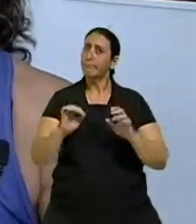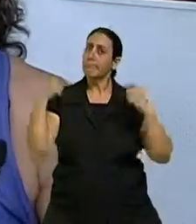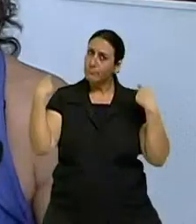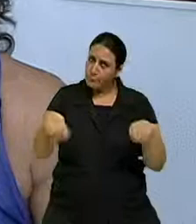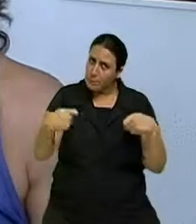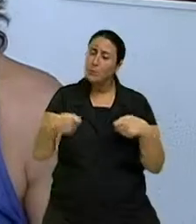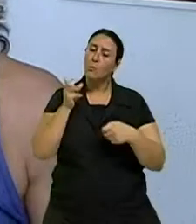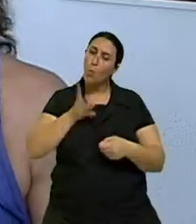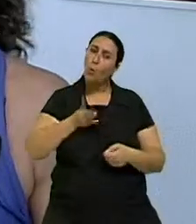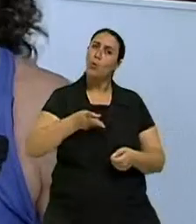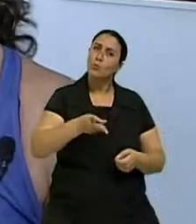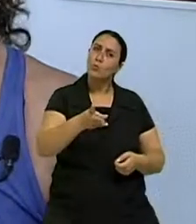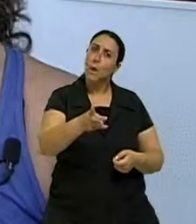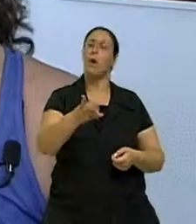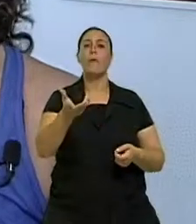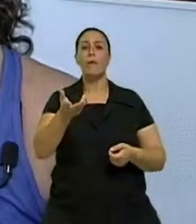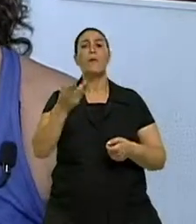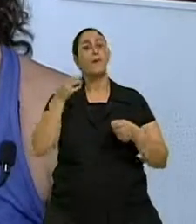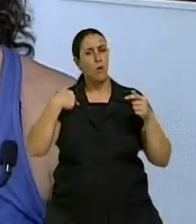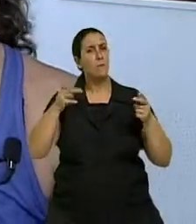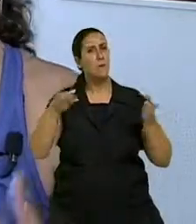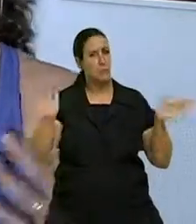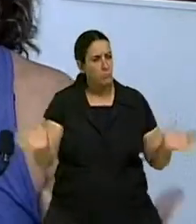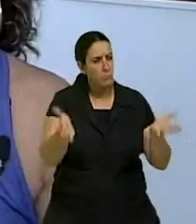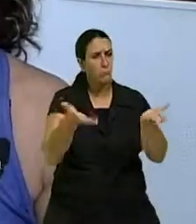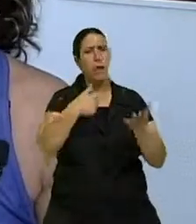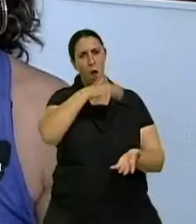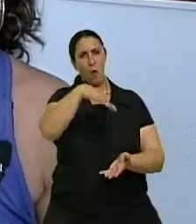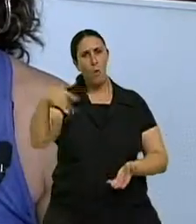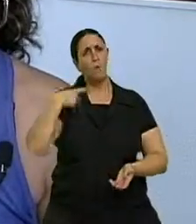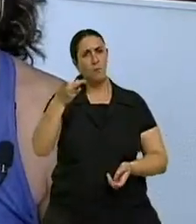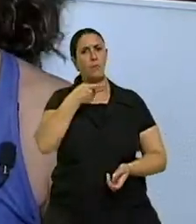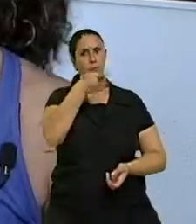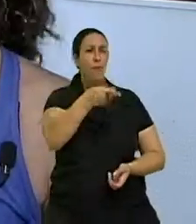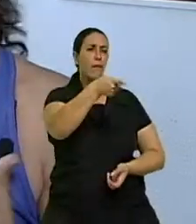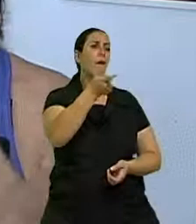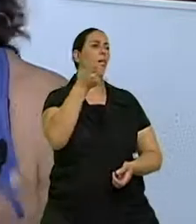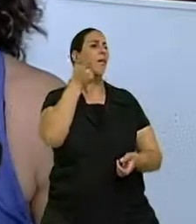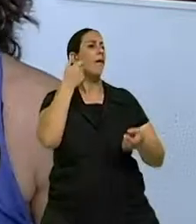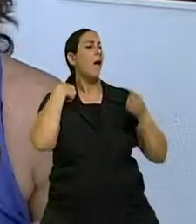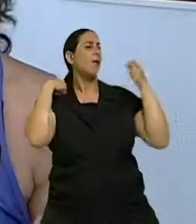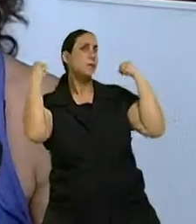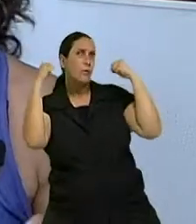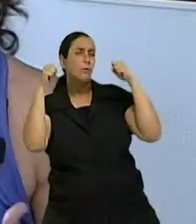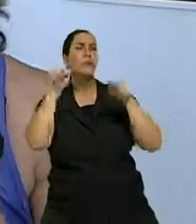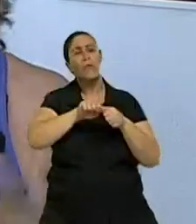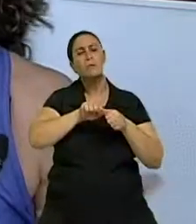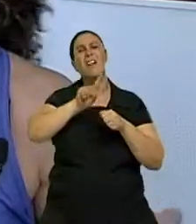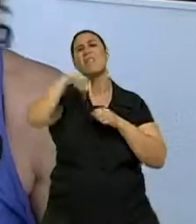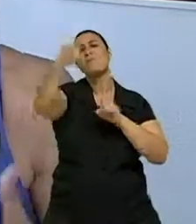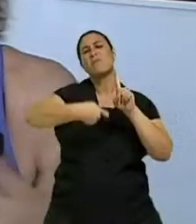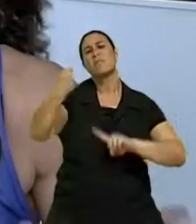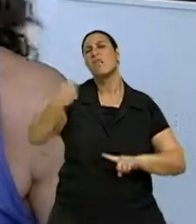que dar continuidade. Tanto é que eu incentivo muito minhas alunas. Hoje eu faço ginástica. Ah, o mês que vem eu não quero fazer mais a ginástica